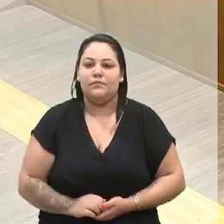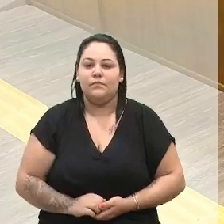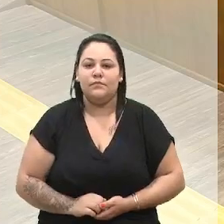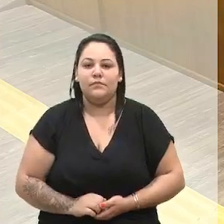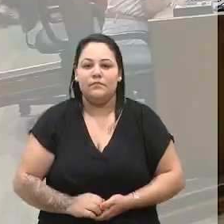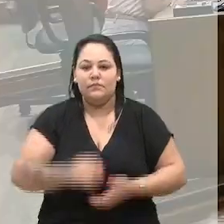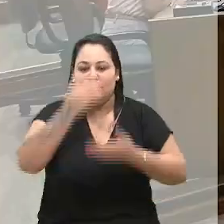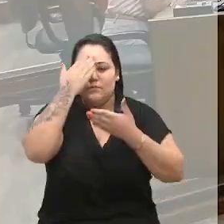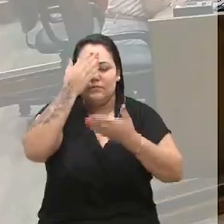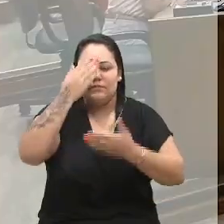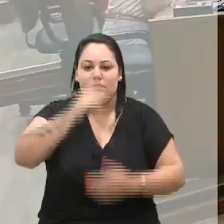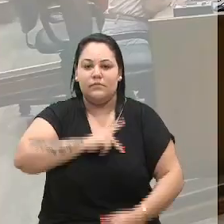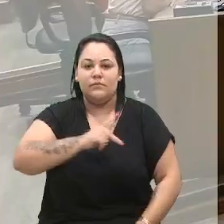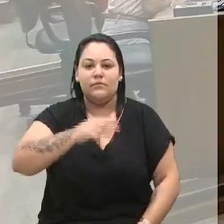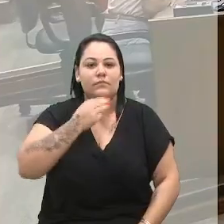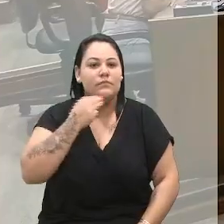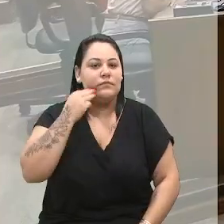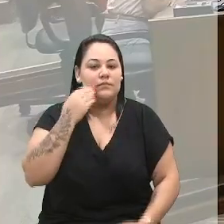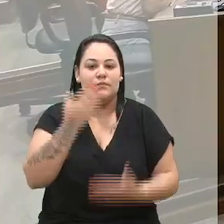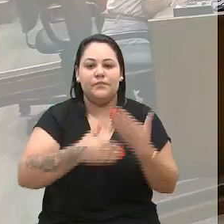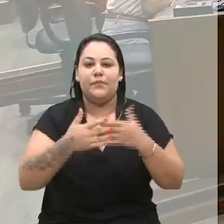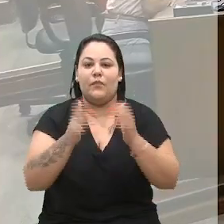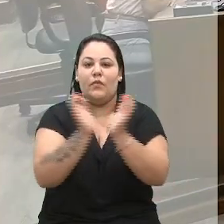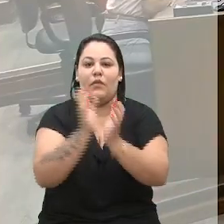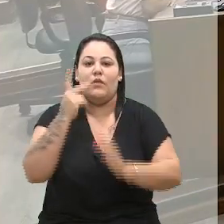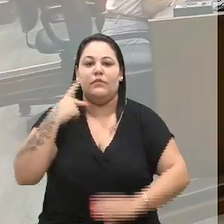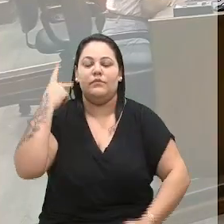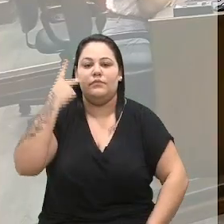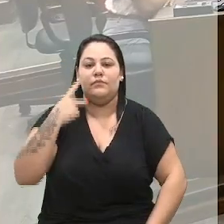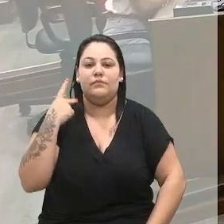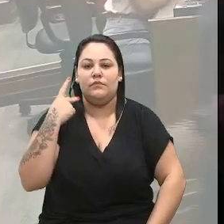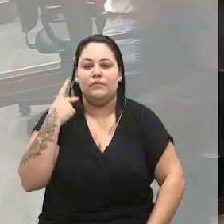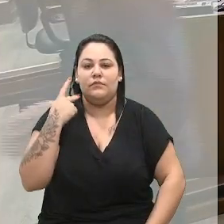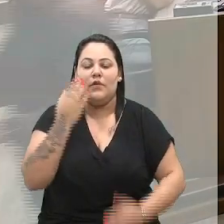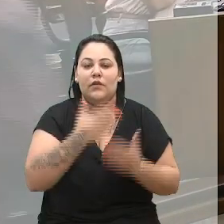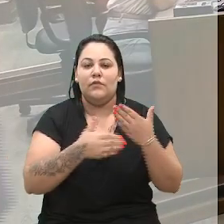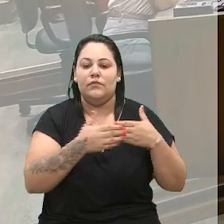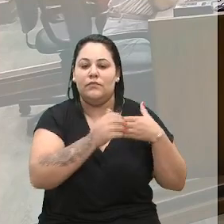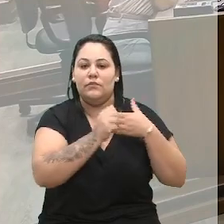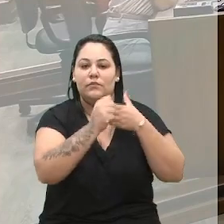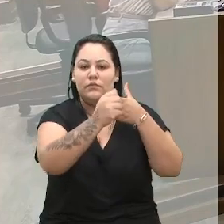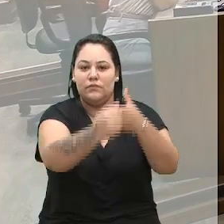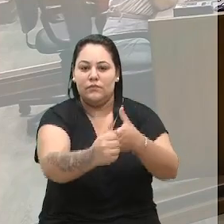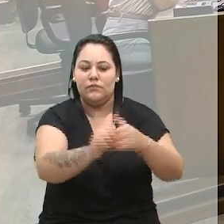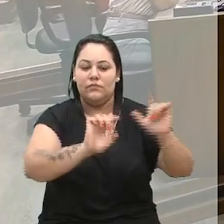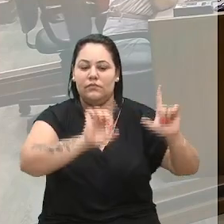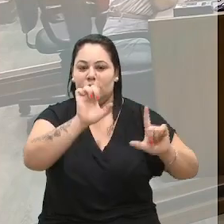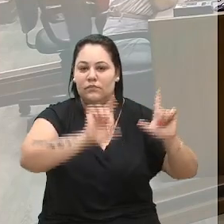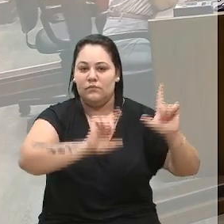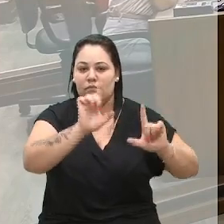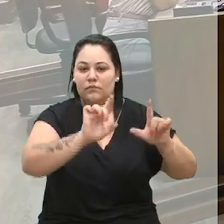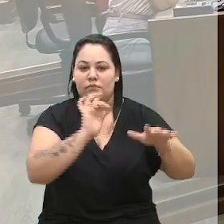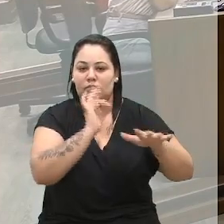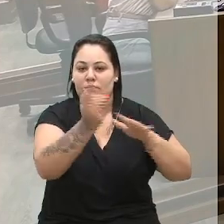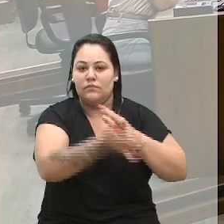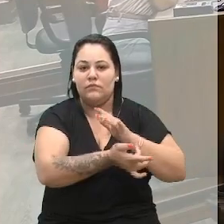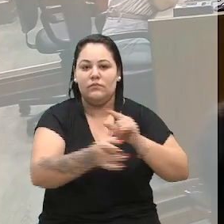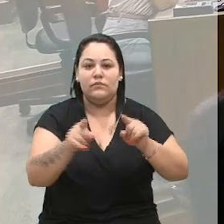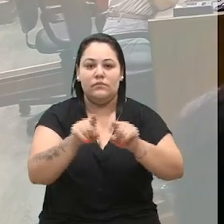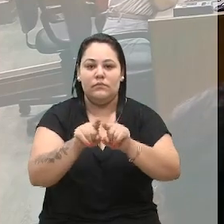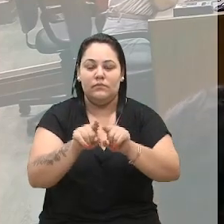Presidente Marisol, bom dia, colegas vereadores, vereadoras, as pessoas que nos acompanham pela TV Câmara, pelas redes sociais.